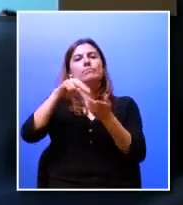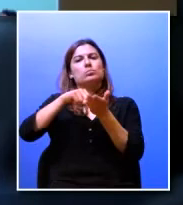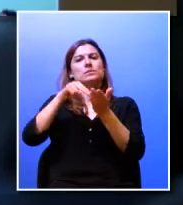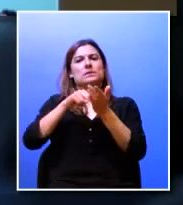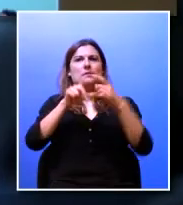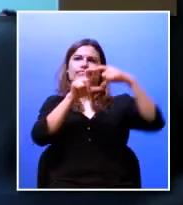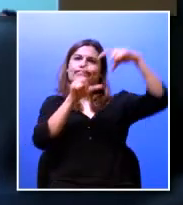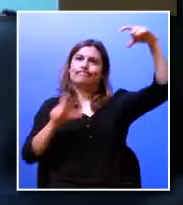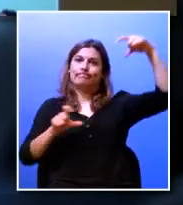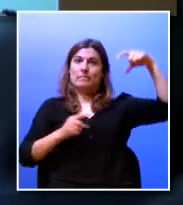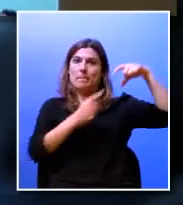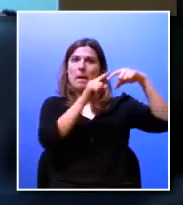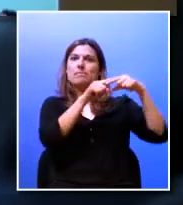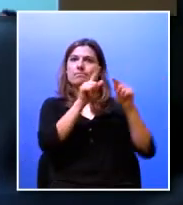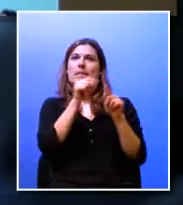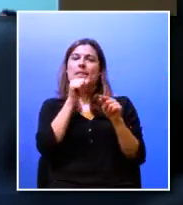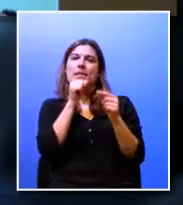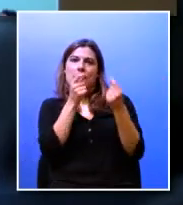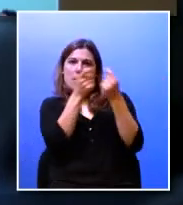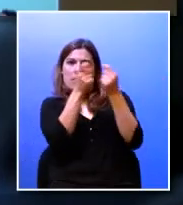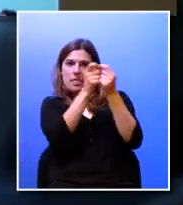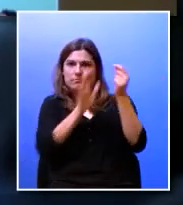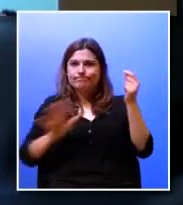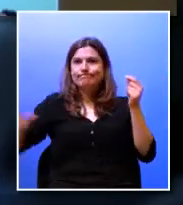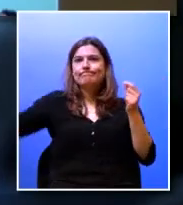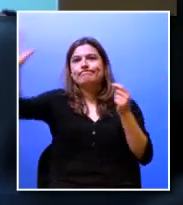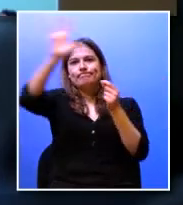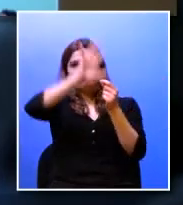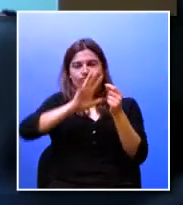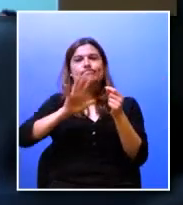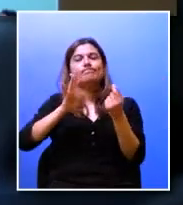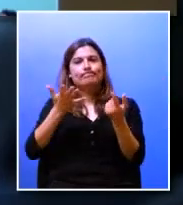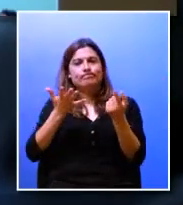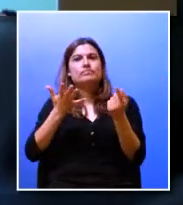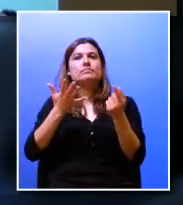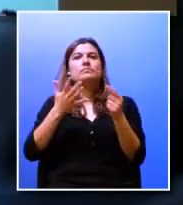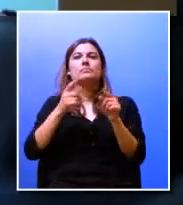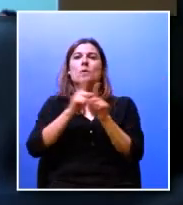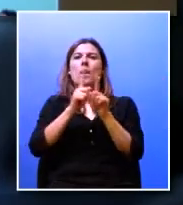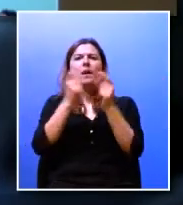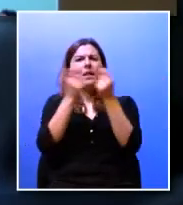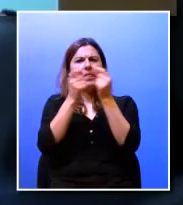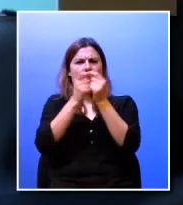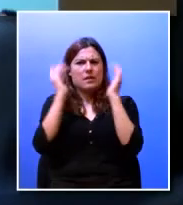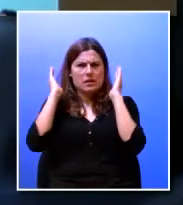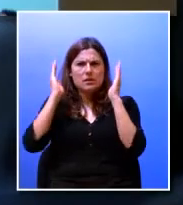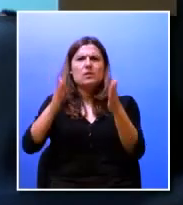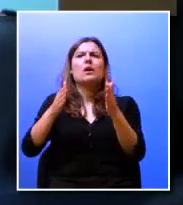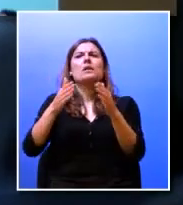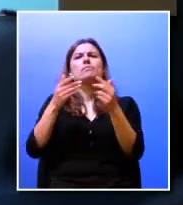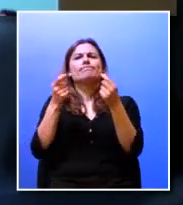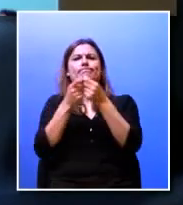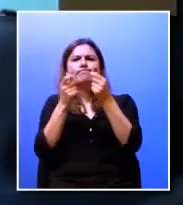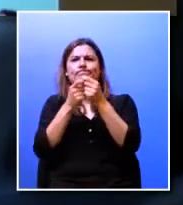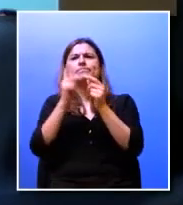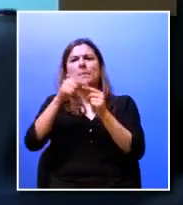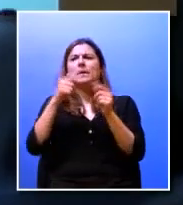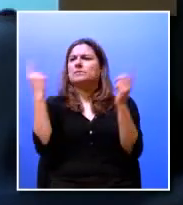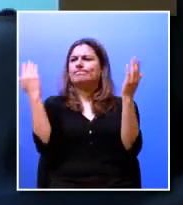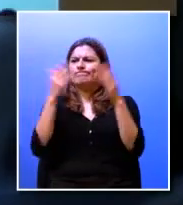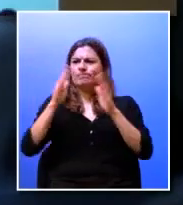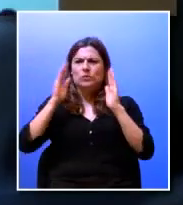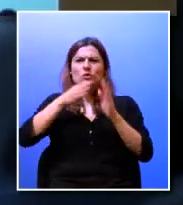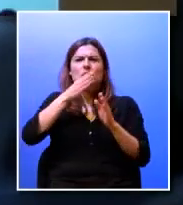fantástica está na confluência de vários principais eixos rodoviários num interlande